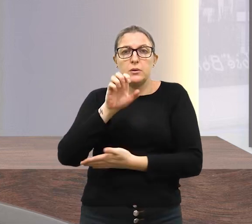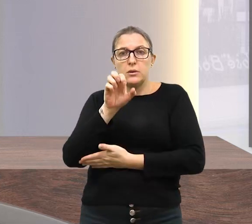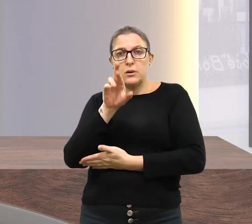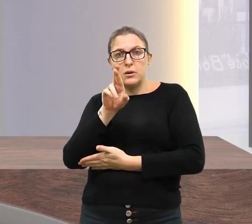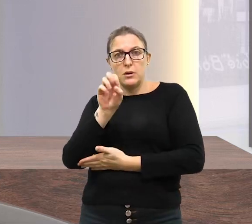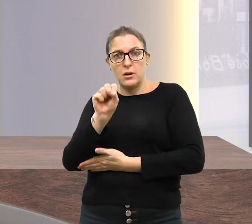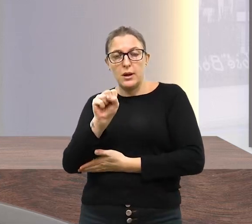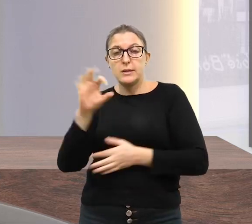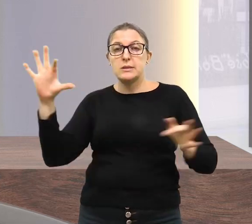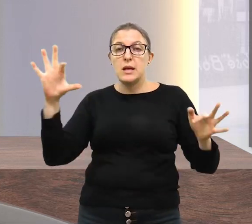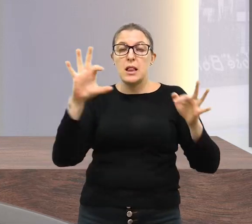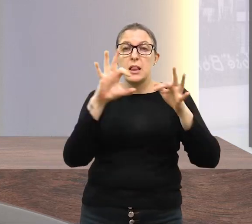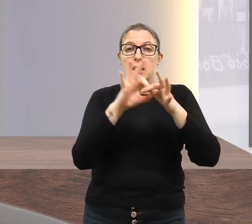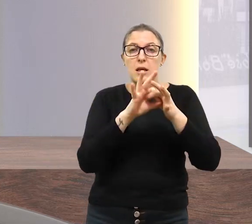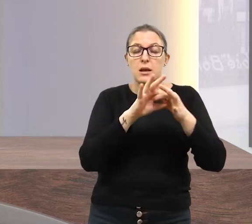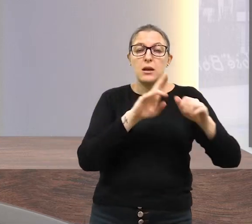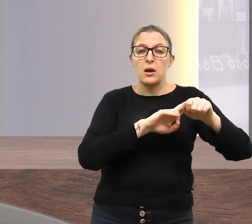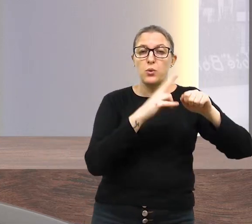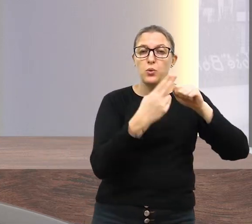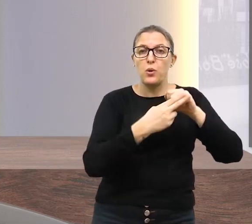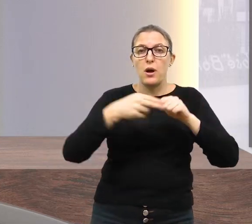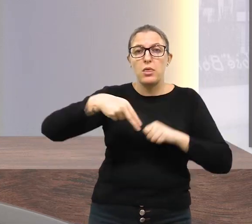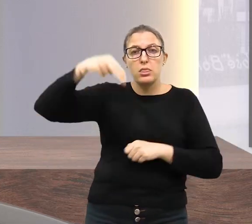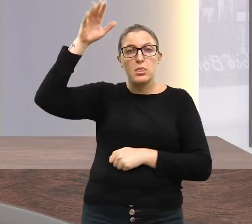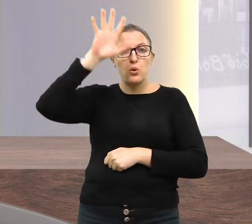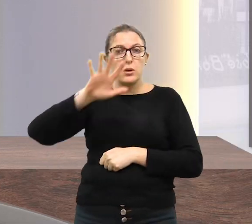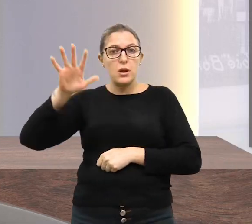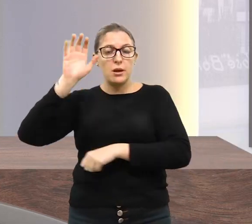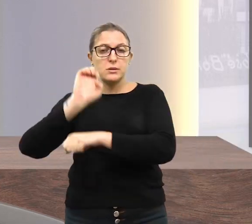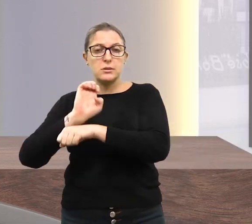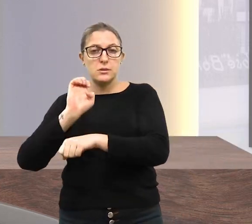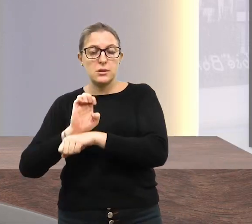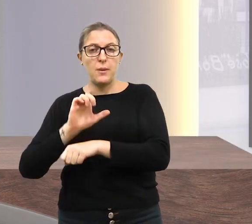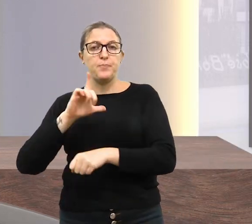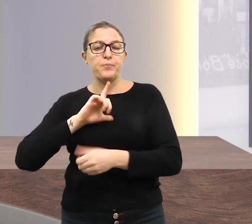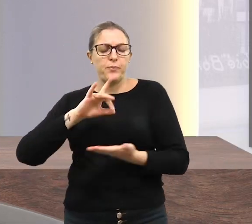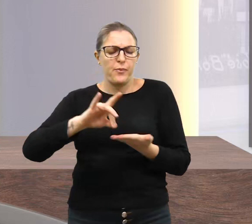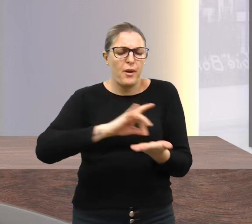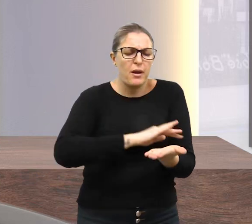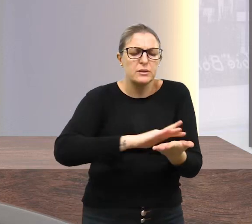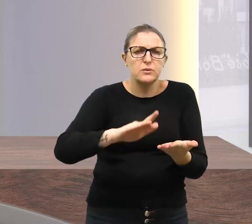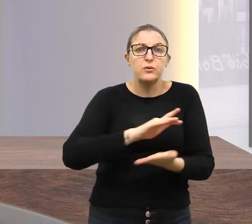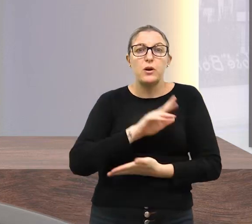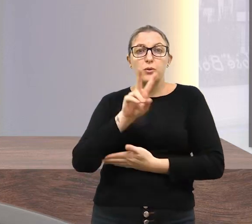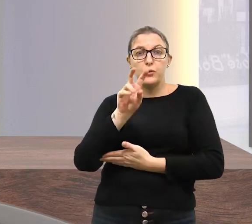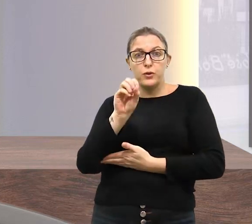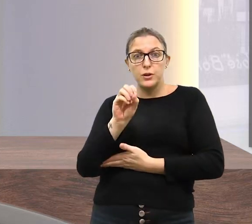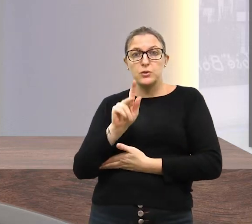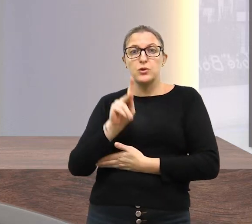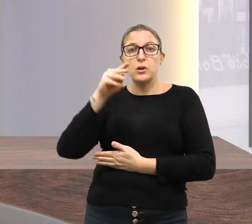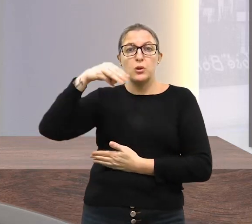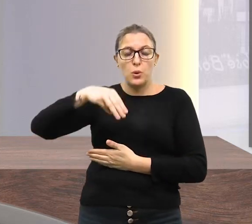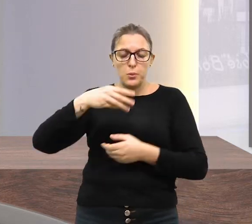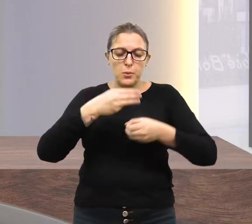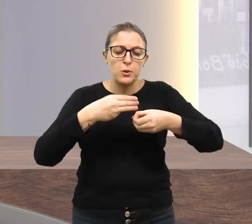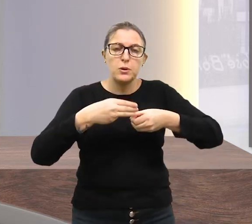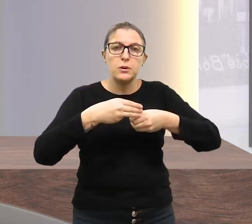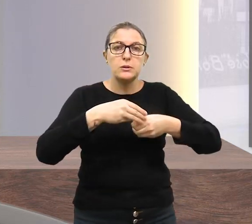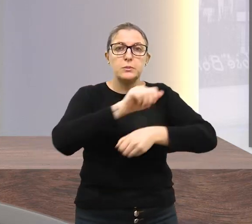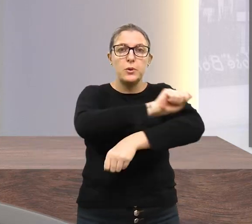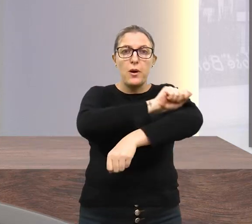ao nordeste do estado. Serão asfaltados 20 quilômetros que envolvem os municípios de Áurea,